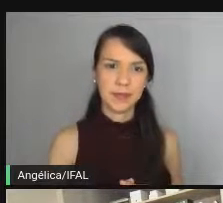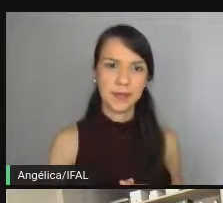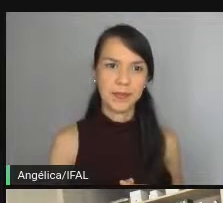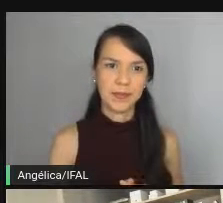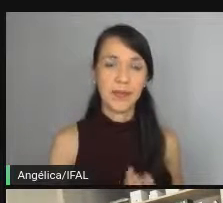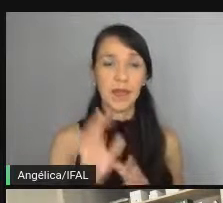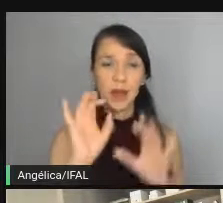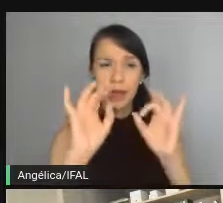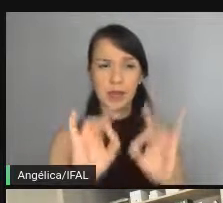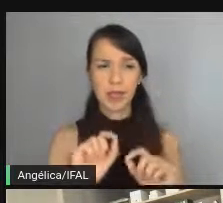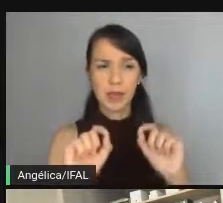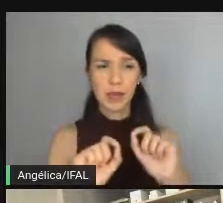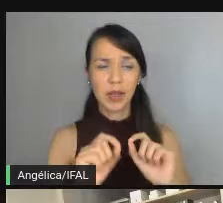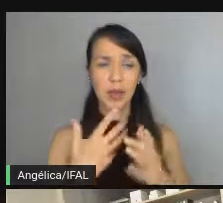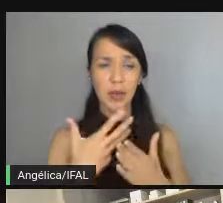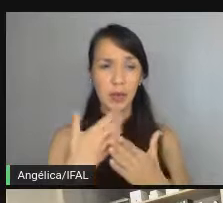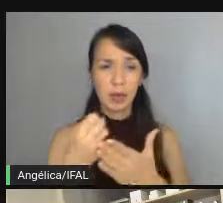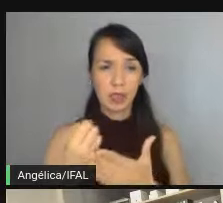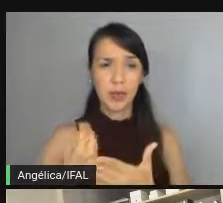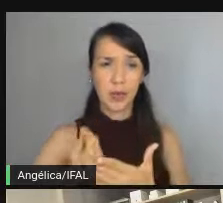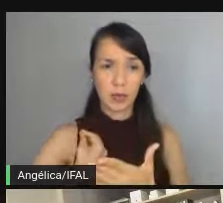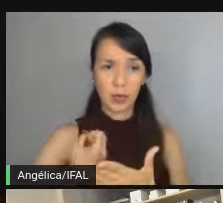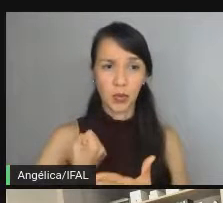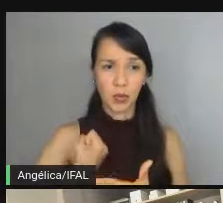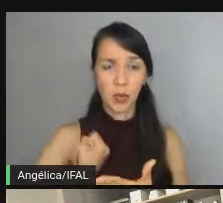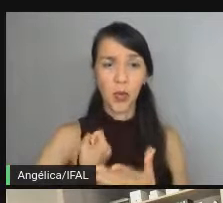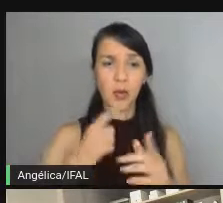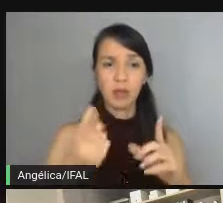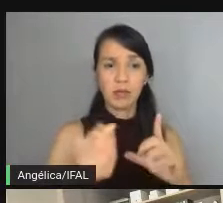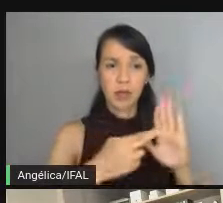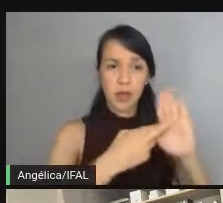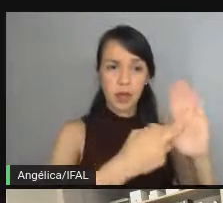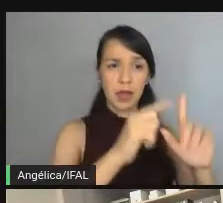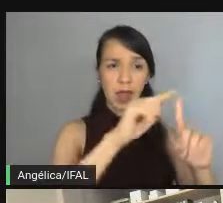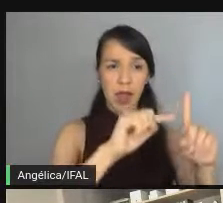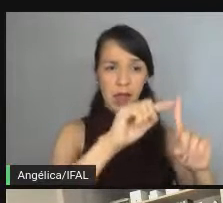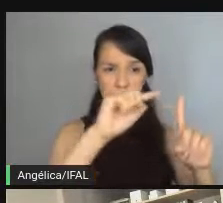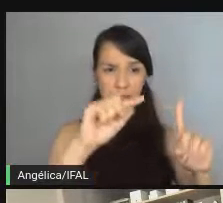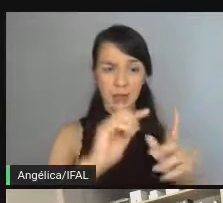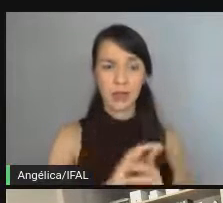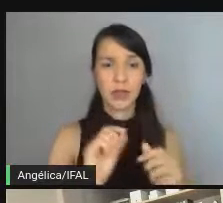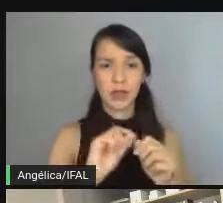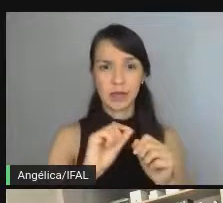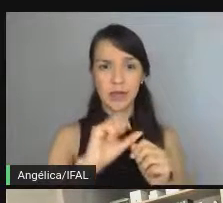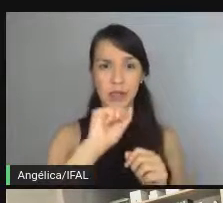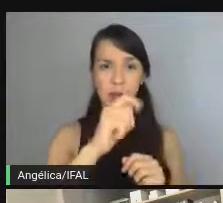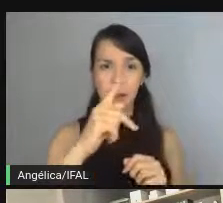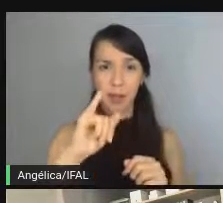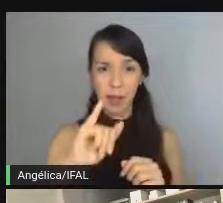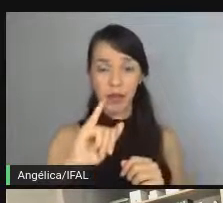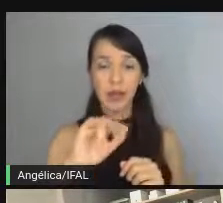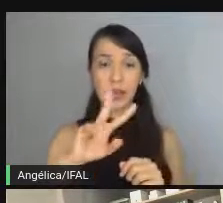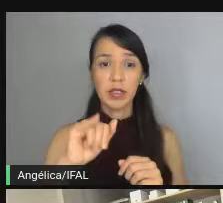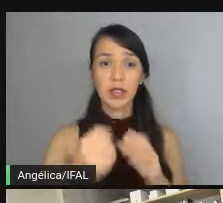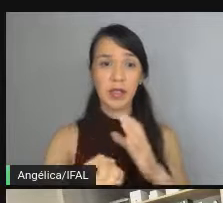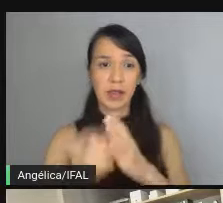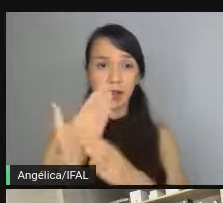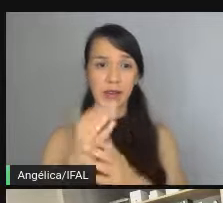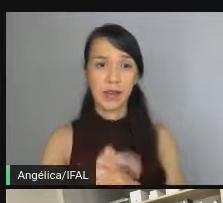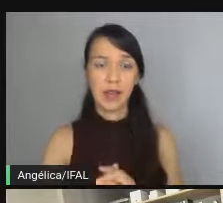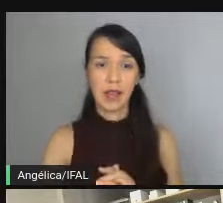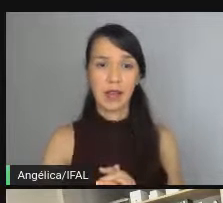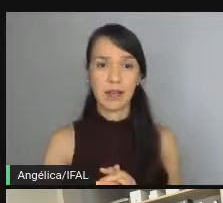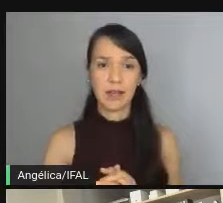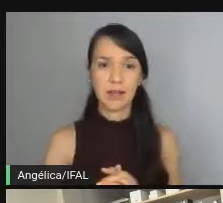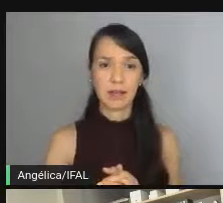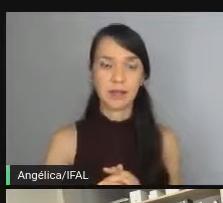a especificação é quando receber um valor, receber a raiz quadrada desse valor, então, teoricamente, a gente quer fazer uma API, então, a gente quer criar endpoint